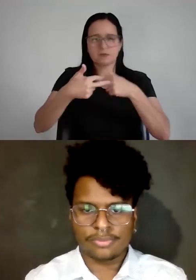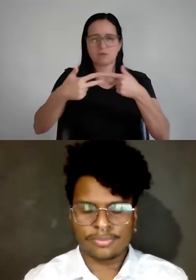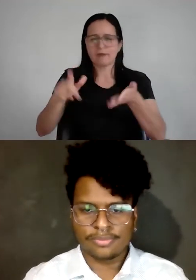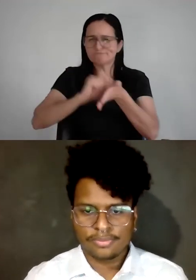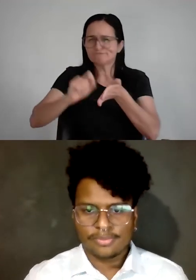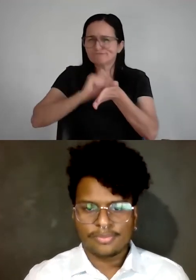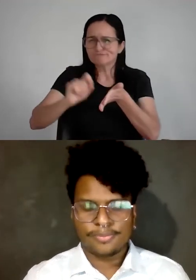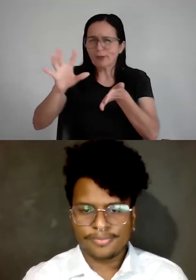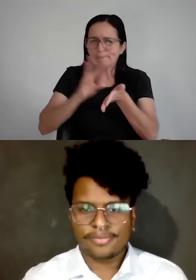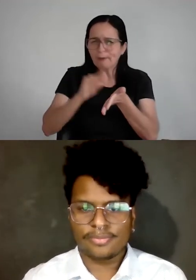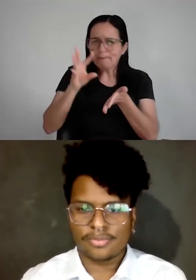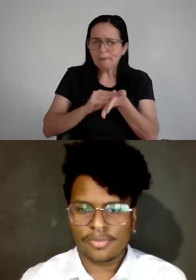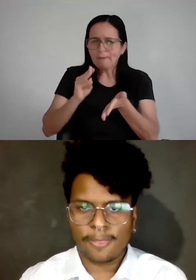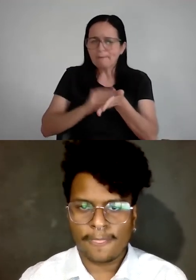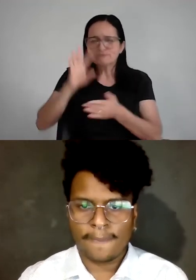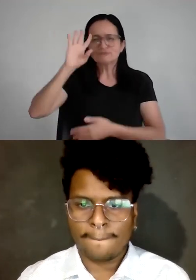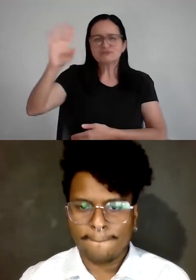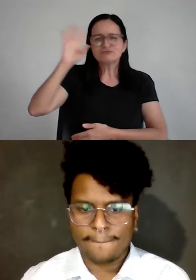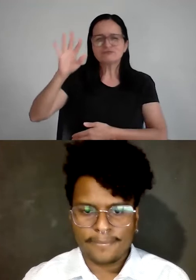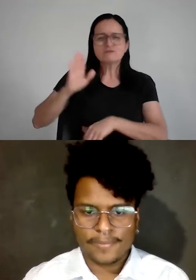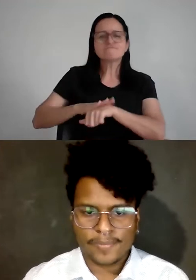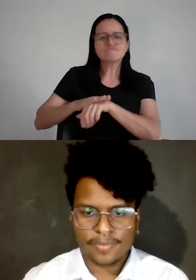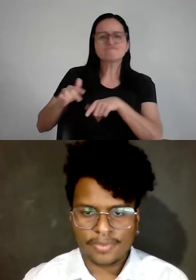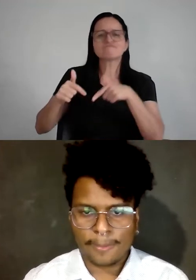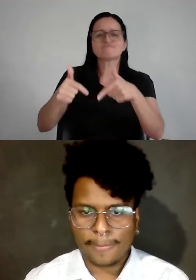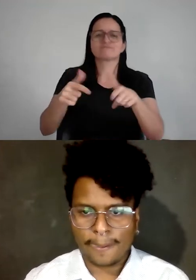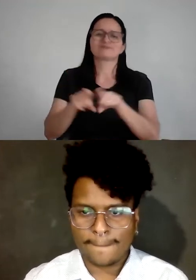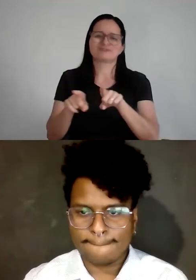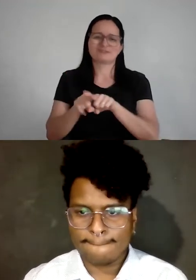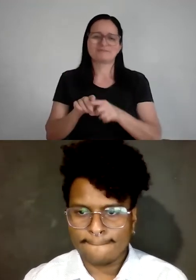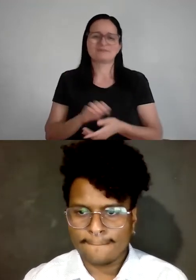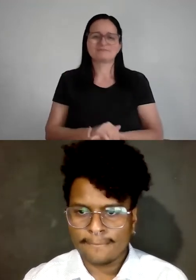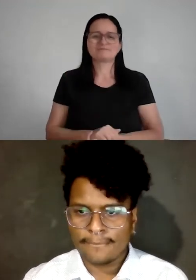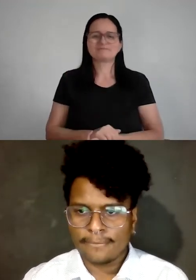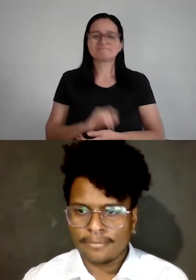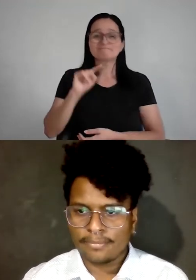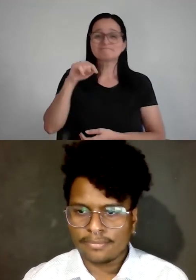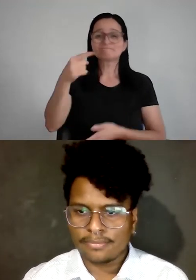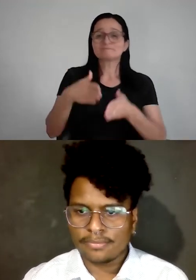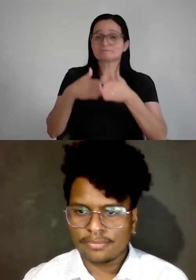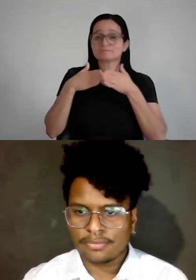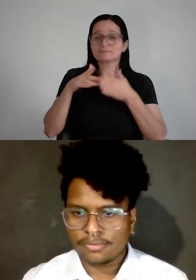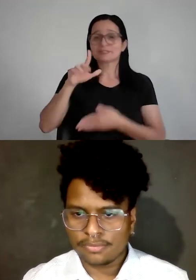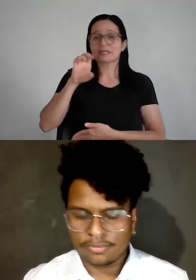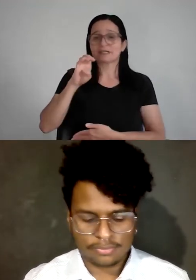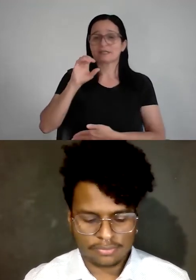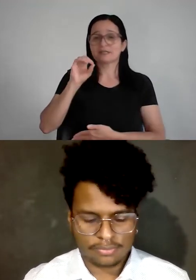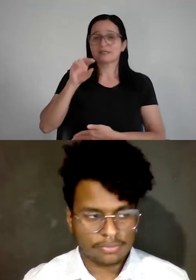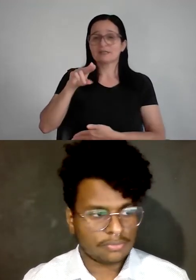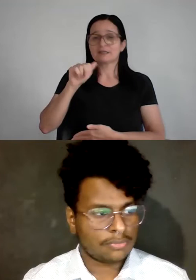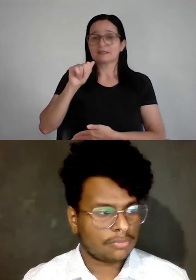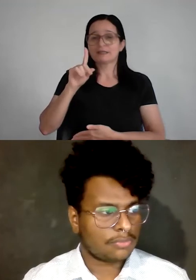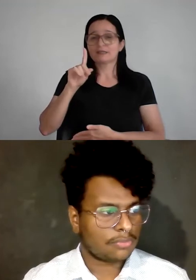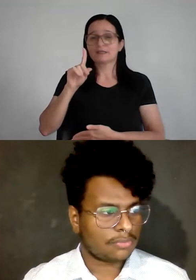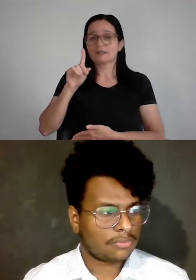digere bem depois e coloque em prática. Bom, daqui a pouco eu vou pedir o Leonardo para fazer uma pergunta aqui para o Laser, mas, Laser, queria